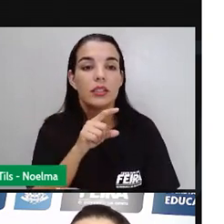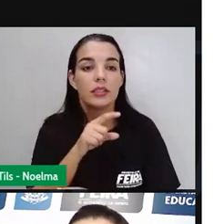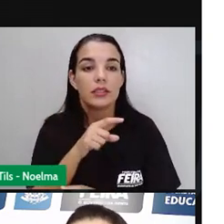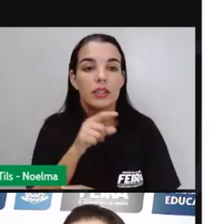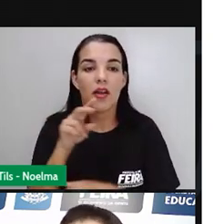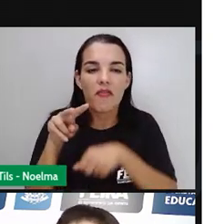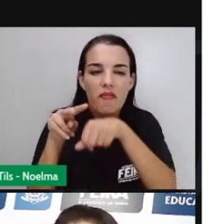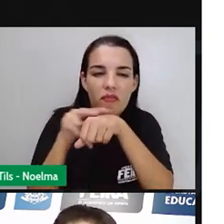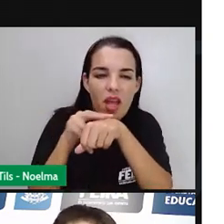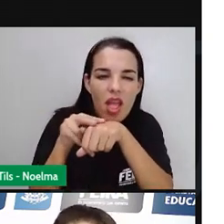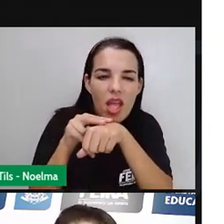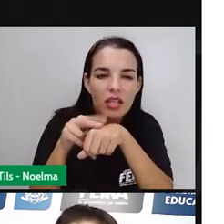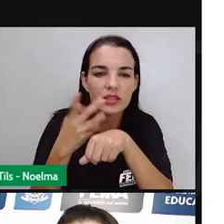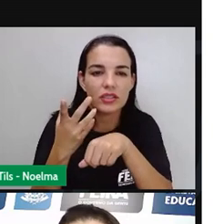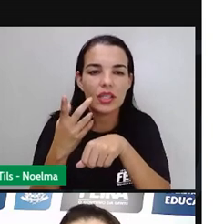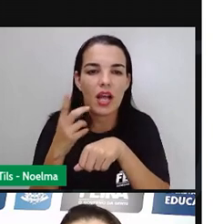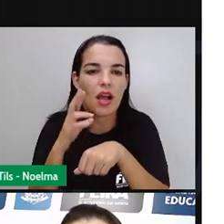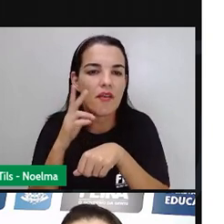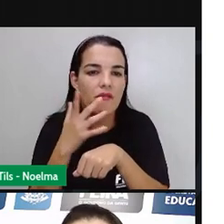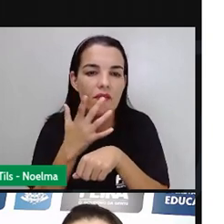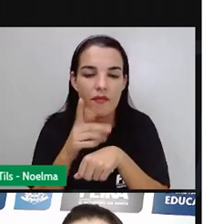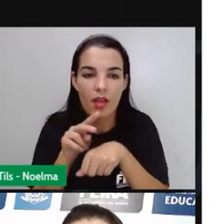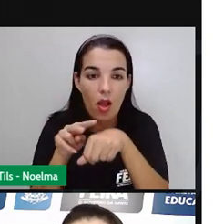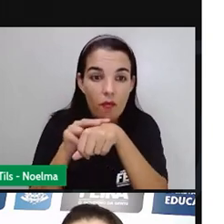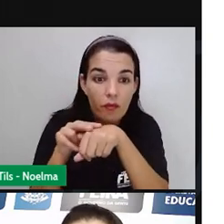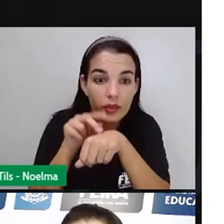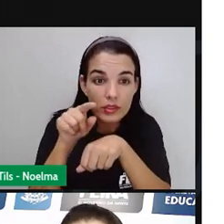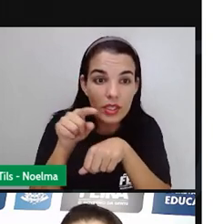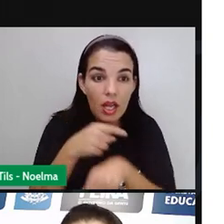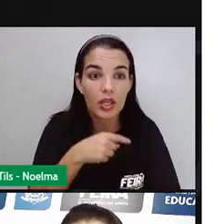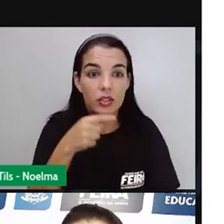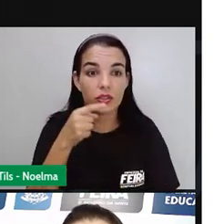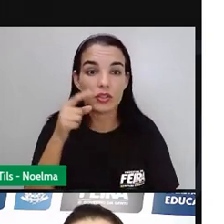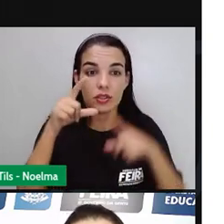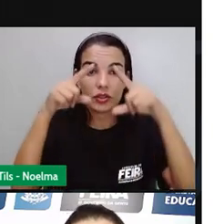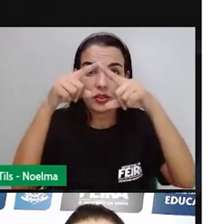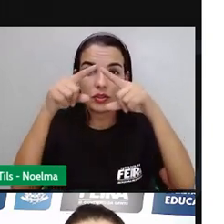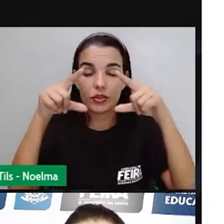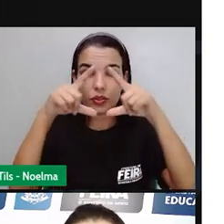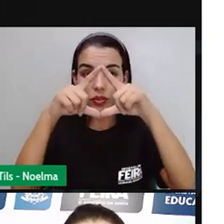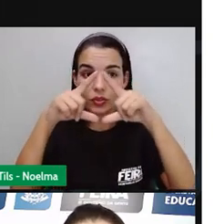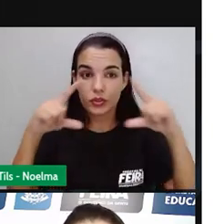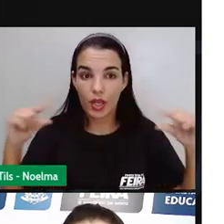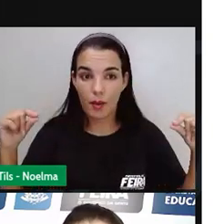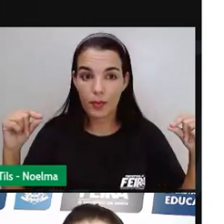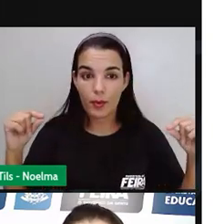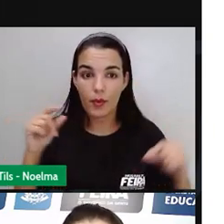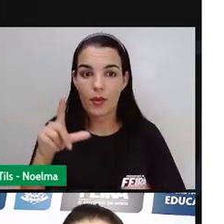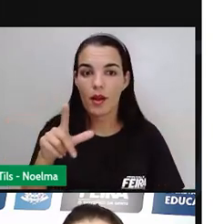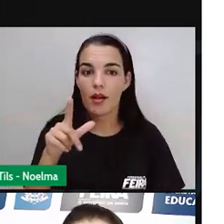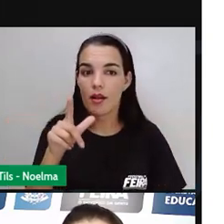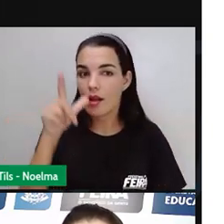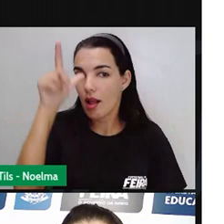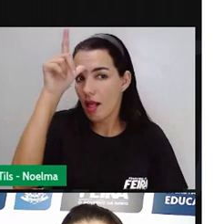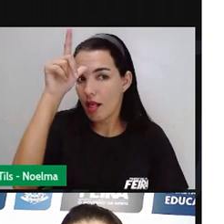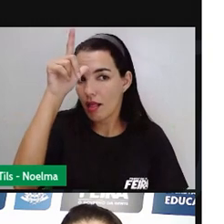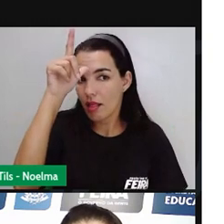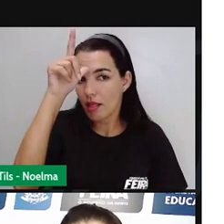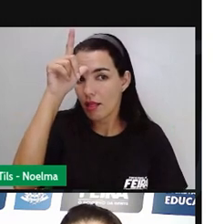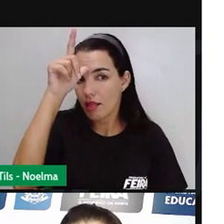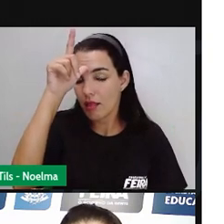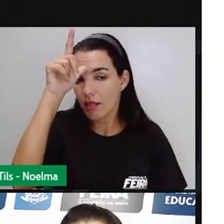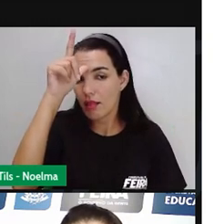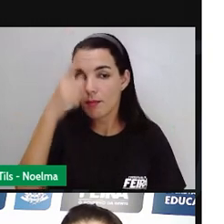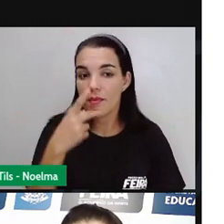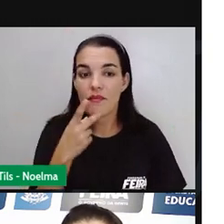instalaram quando eles vieram ao Brasil. Nós temos os japoneses aí de verde, alemães vermelho, portugueses de